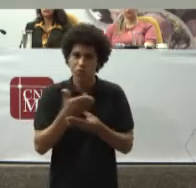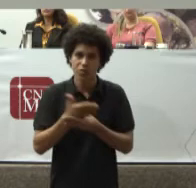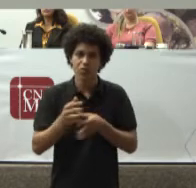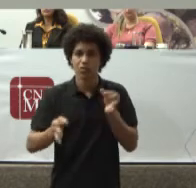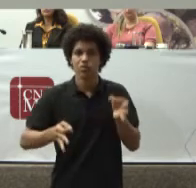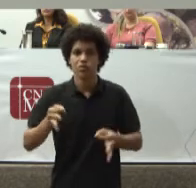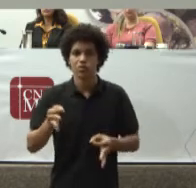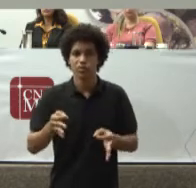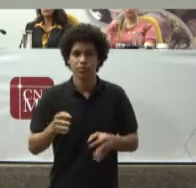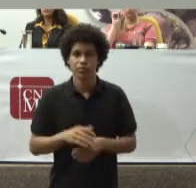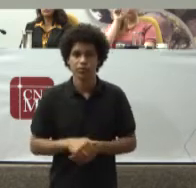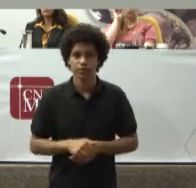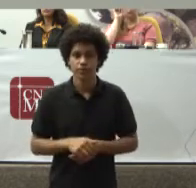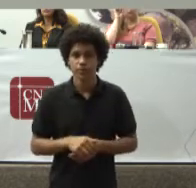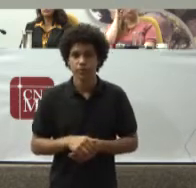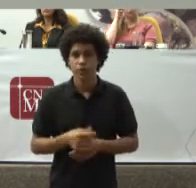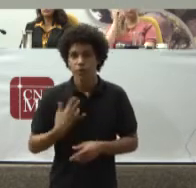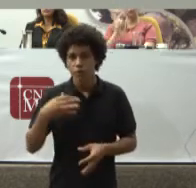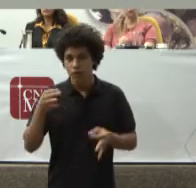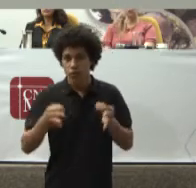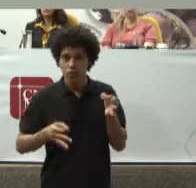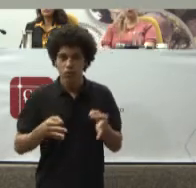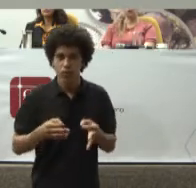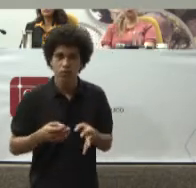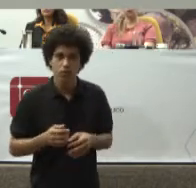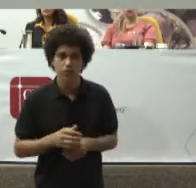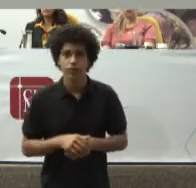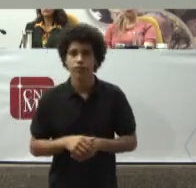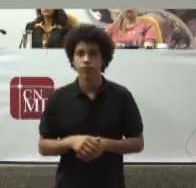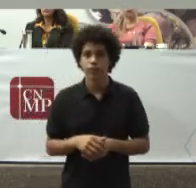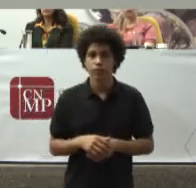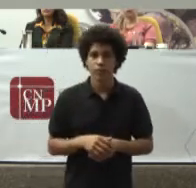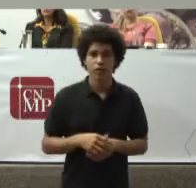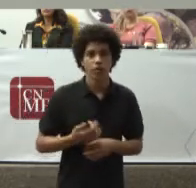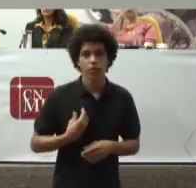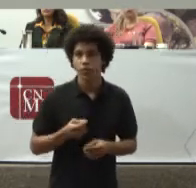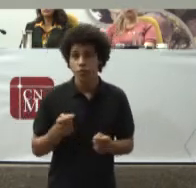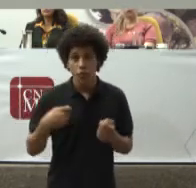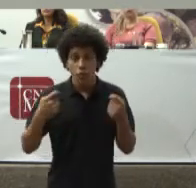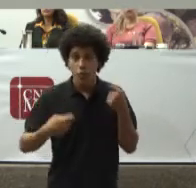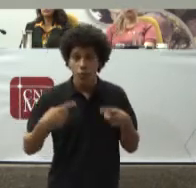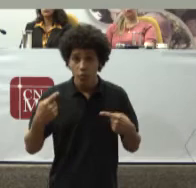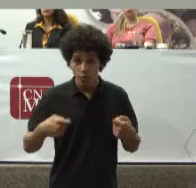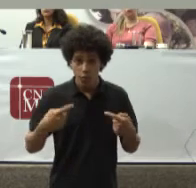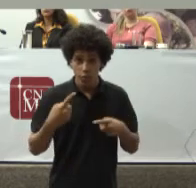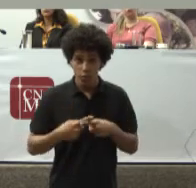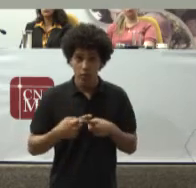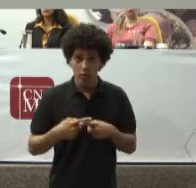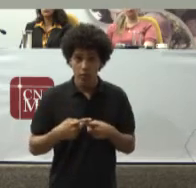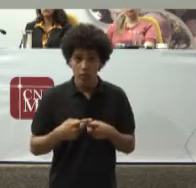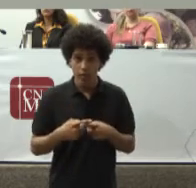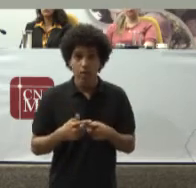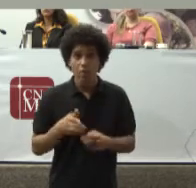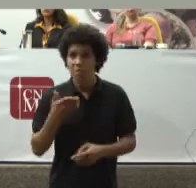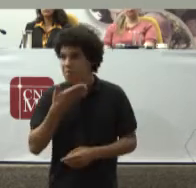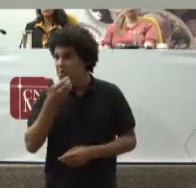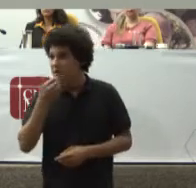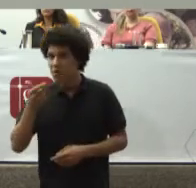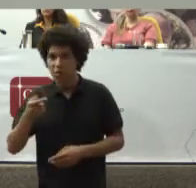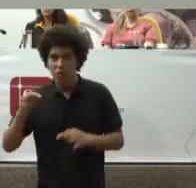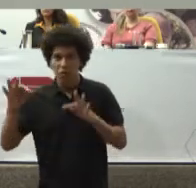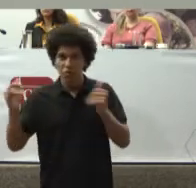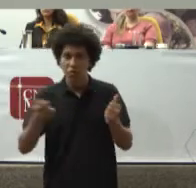Ajuizados Dos processos Ajuizados Exatamente Porque houve melhora Da política pública No país Dedicada a esse tema